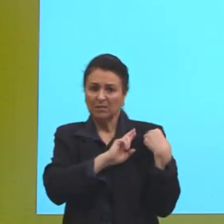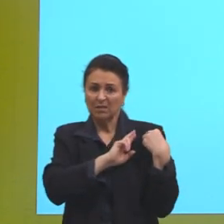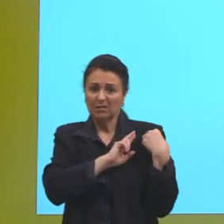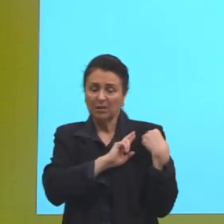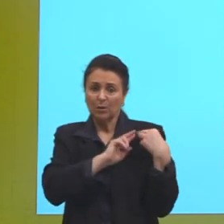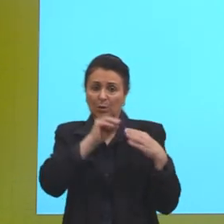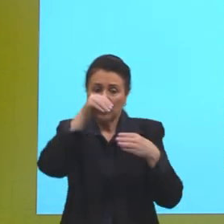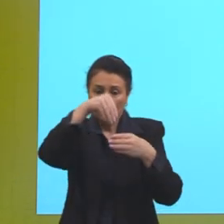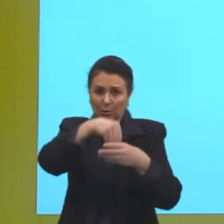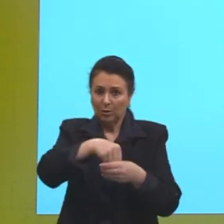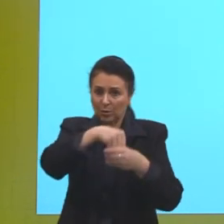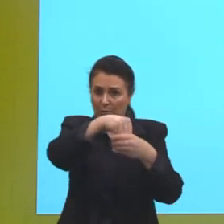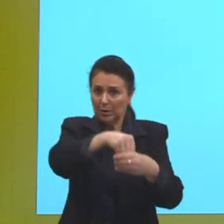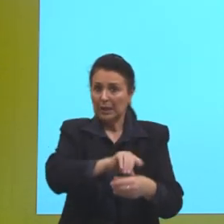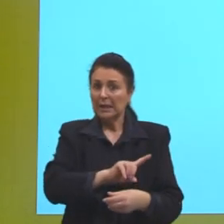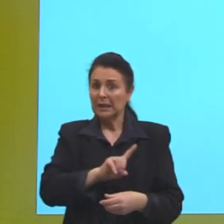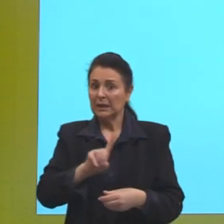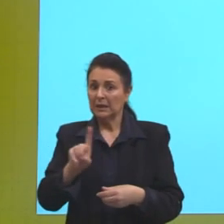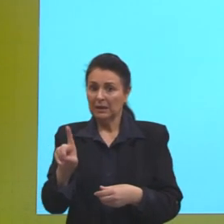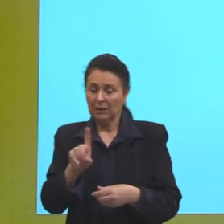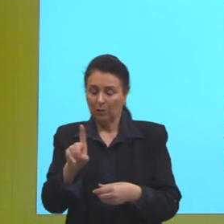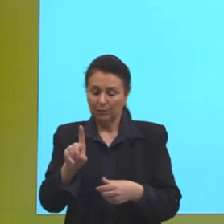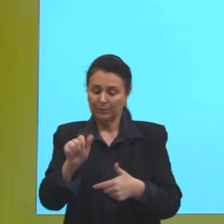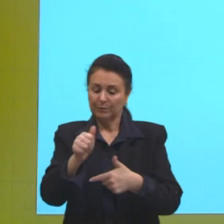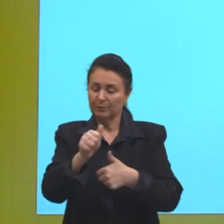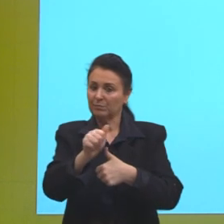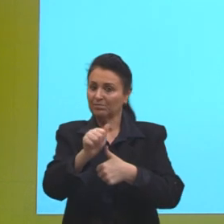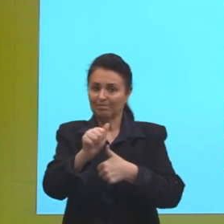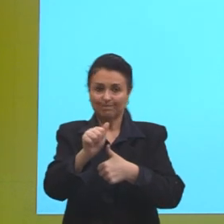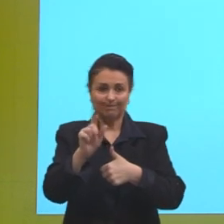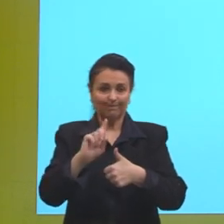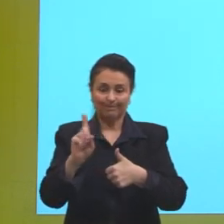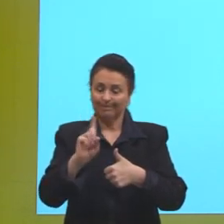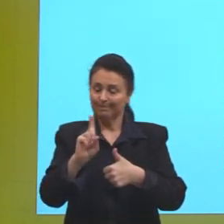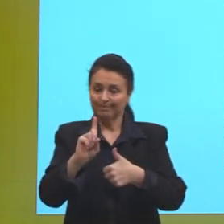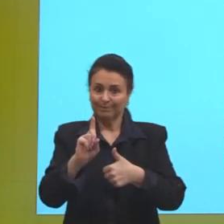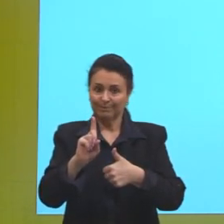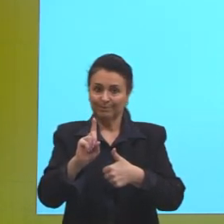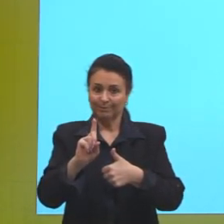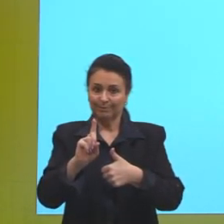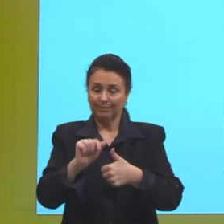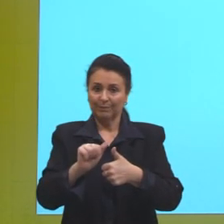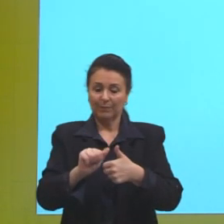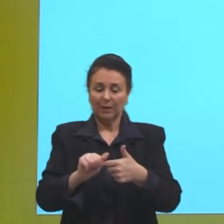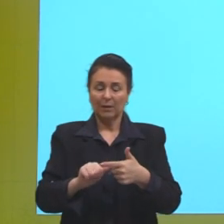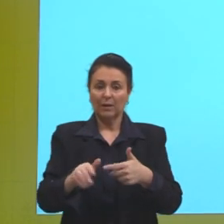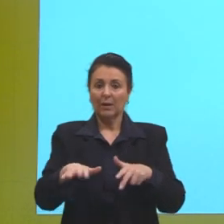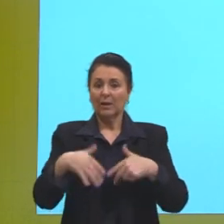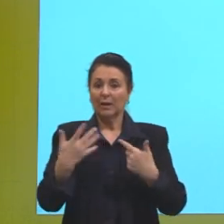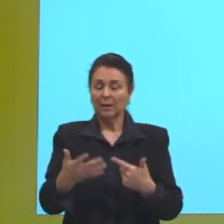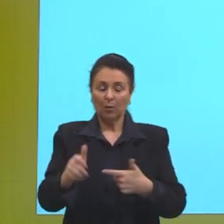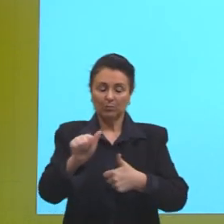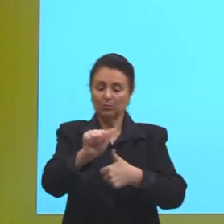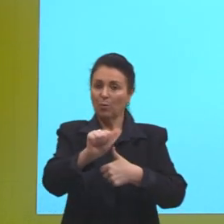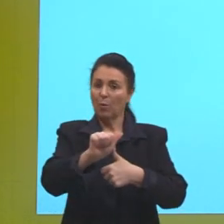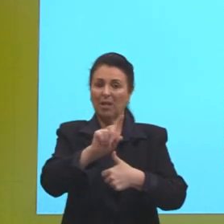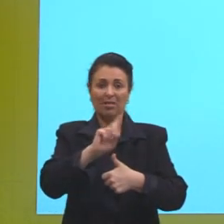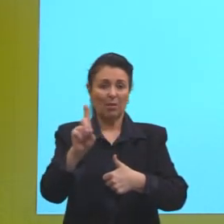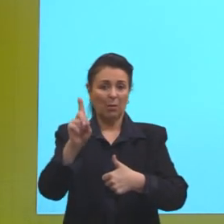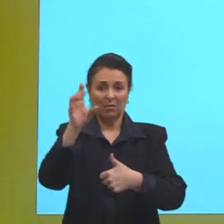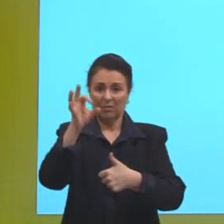que a questão está perguntando. A questão está falando da mioglobina, não da hemoglobina. Então, a letra A não é.